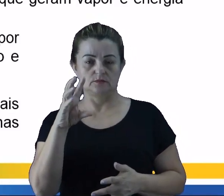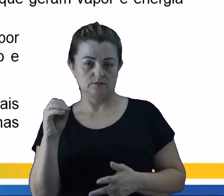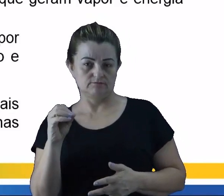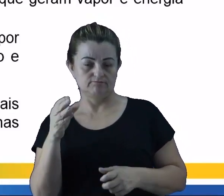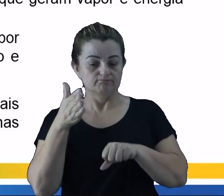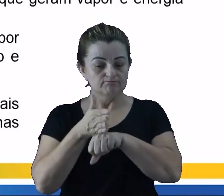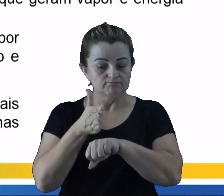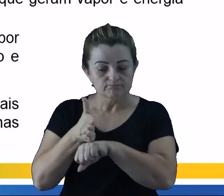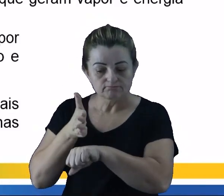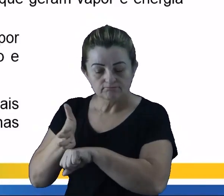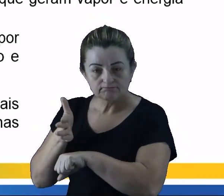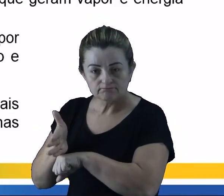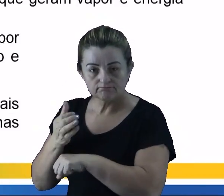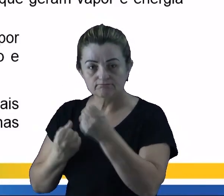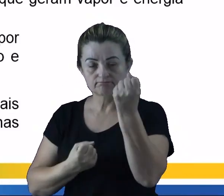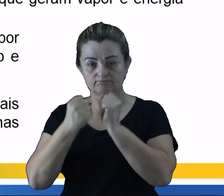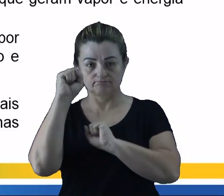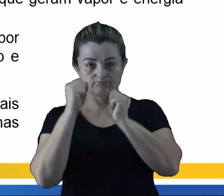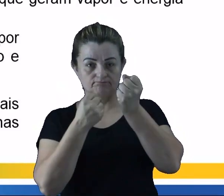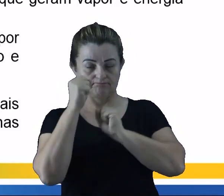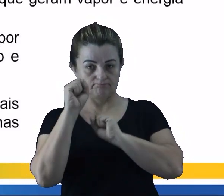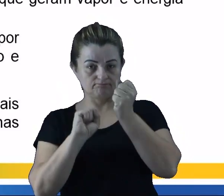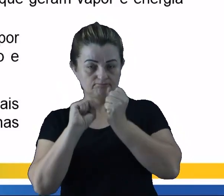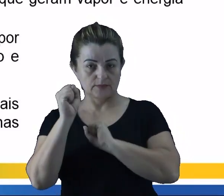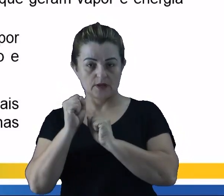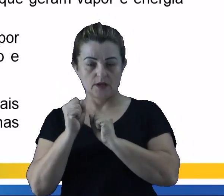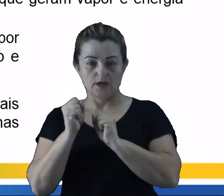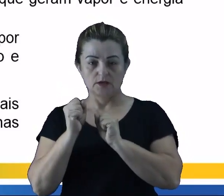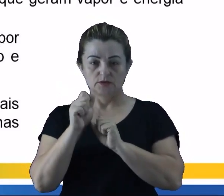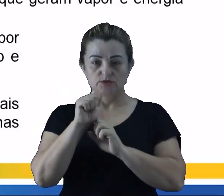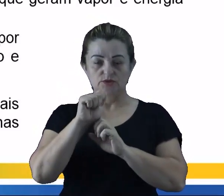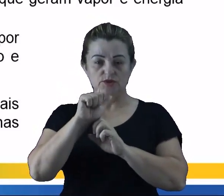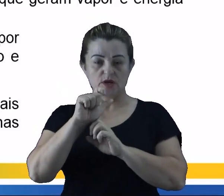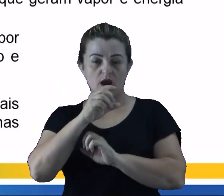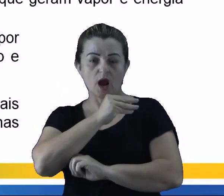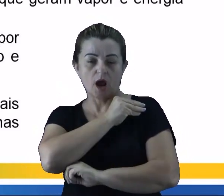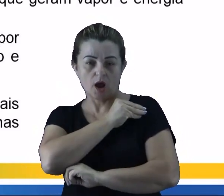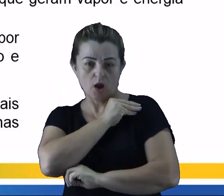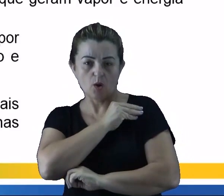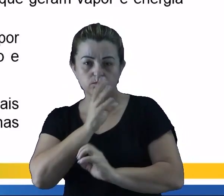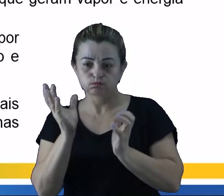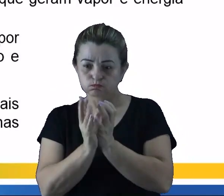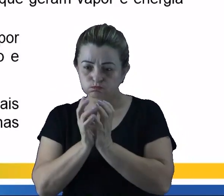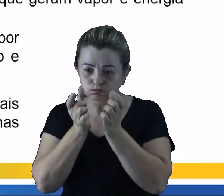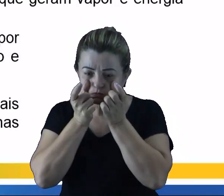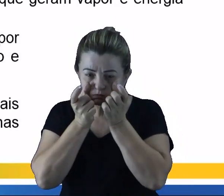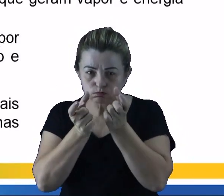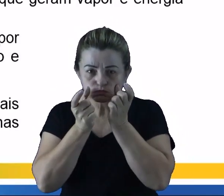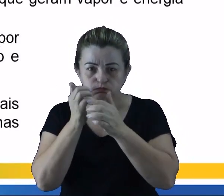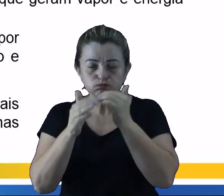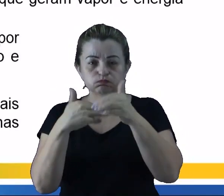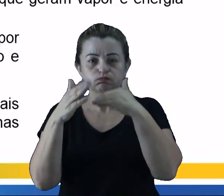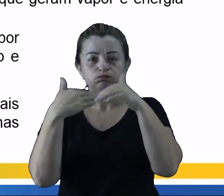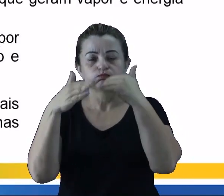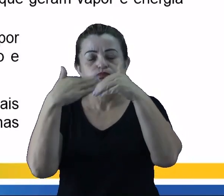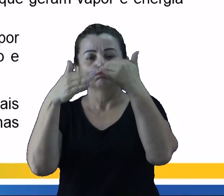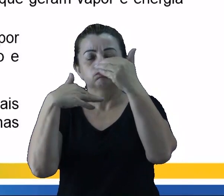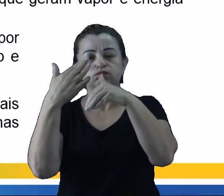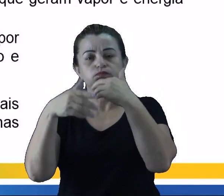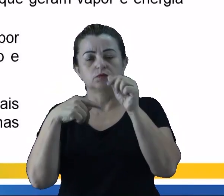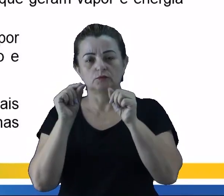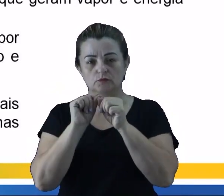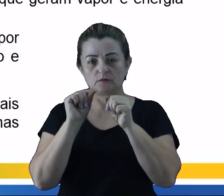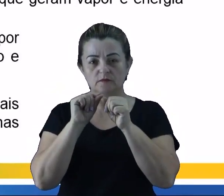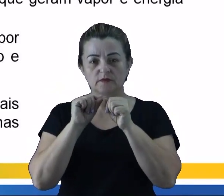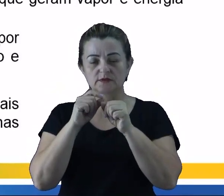uma visita a uma usina sucralcoleira, um grupo de alunos pôde observar uma série de processos de beneficiamento da